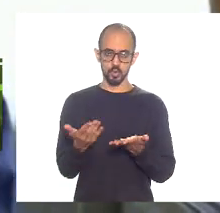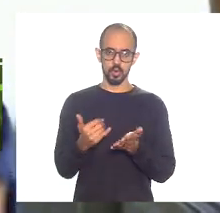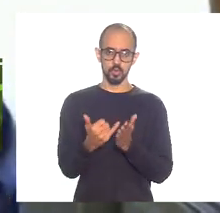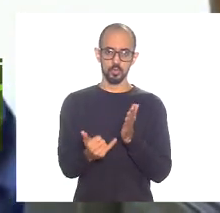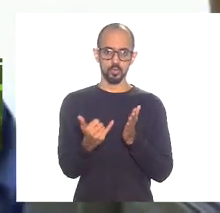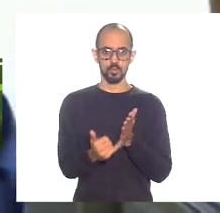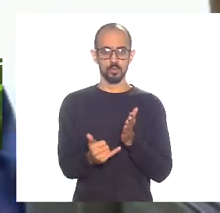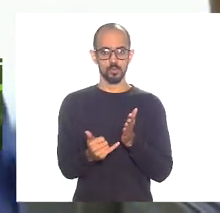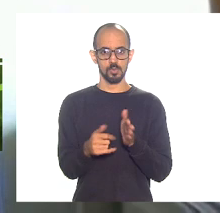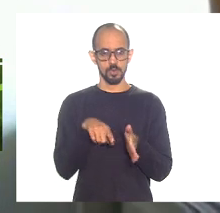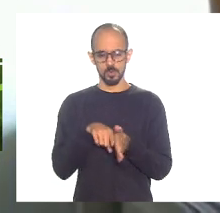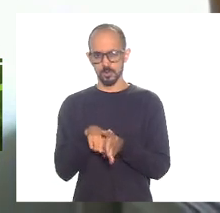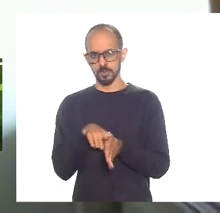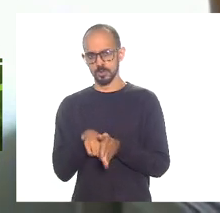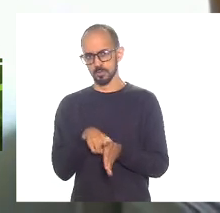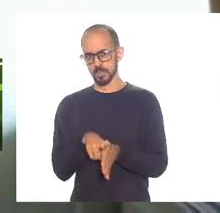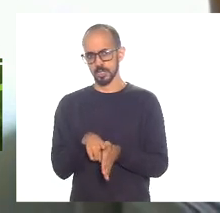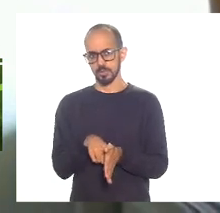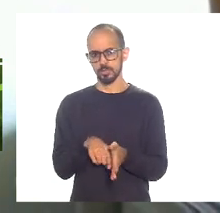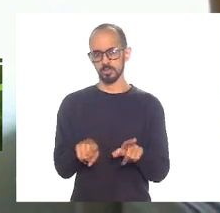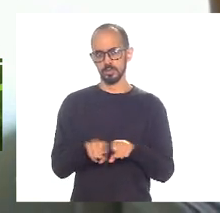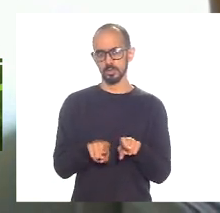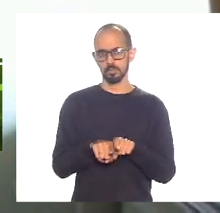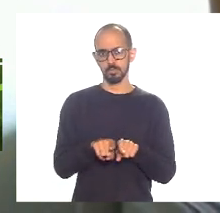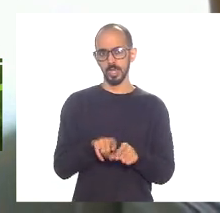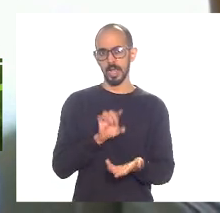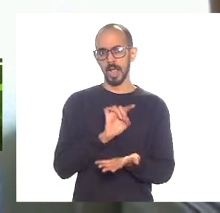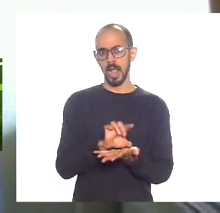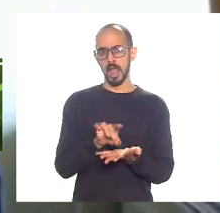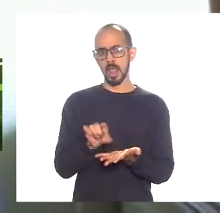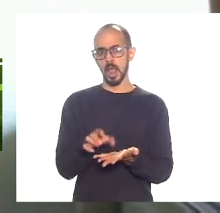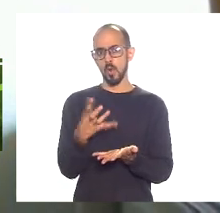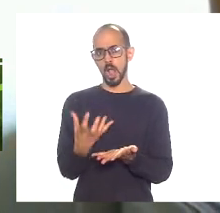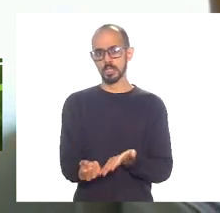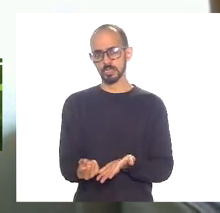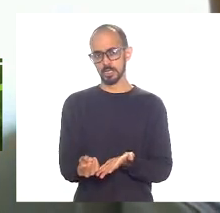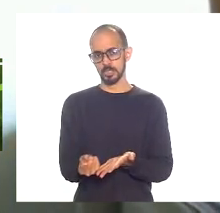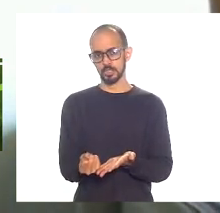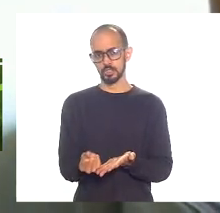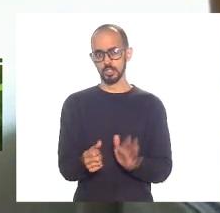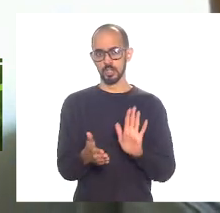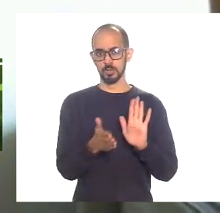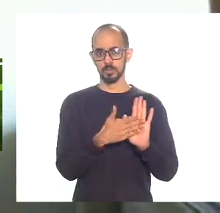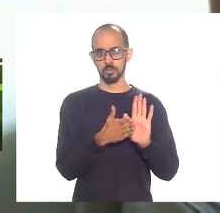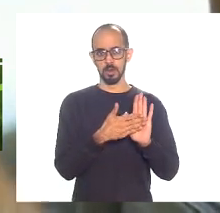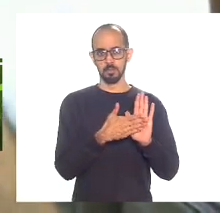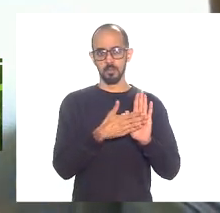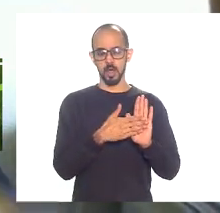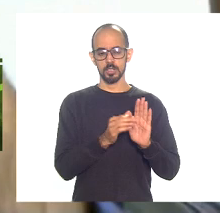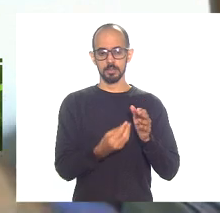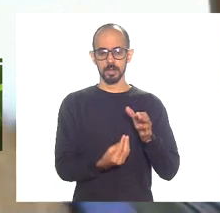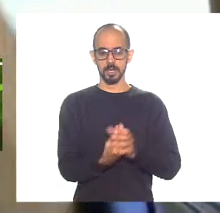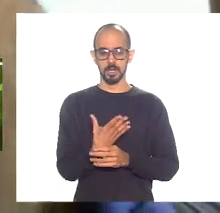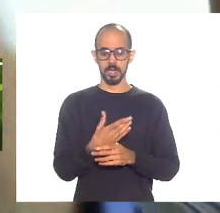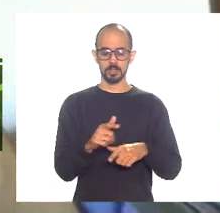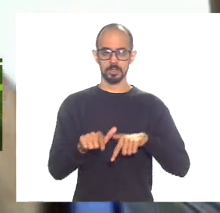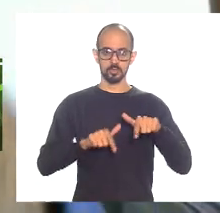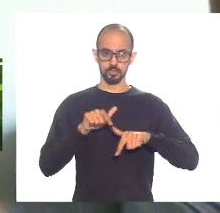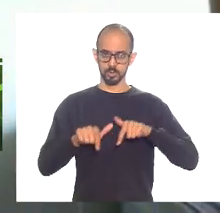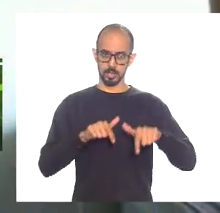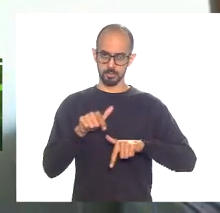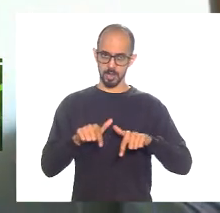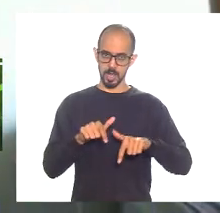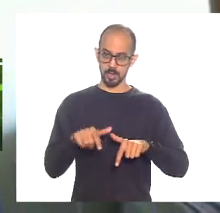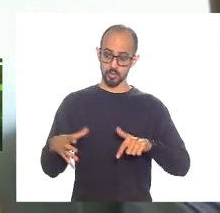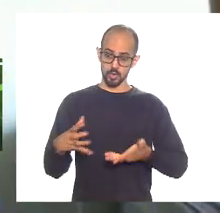examinando né cada adesão que proposta fez de geração de emprego e renda e recolhimento do